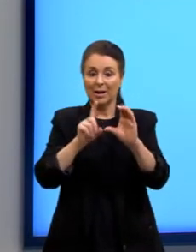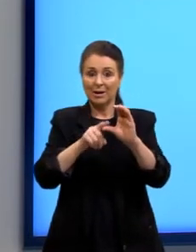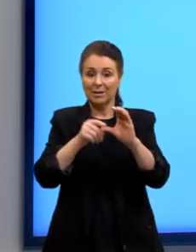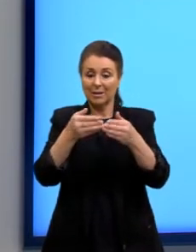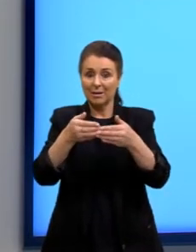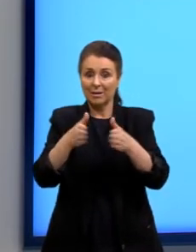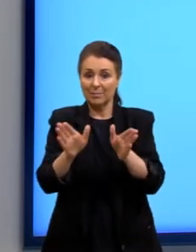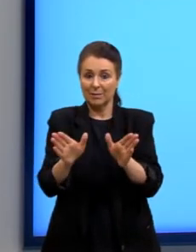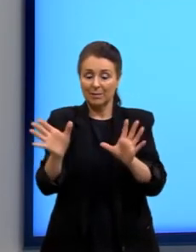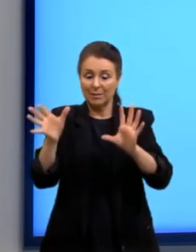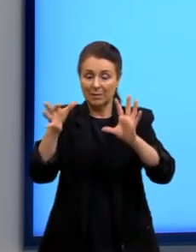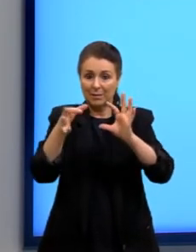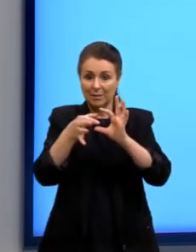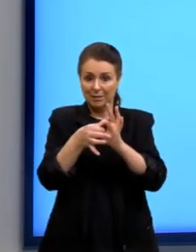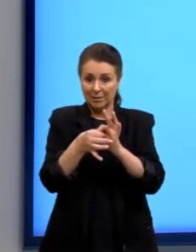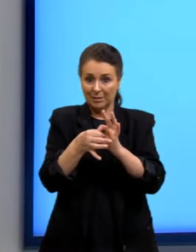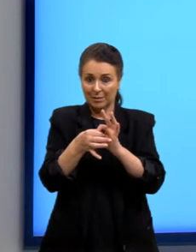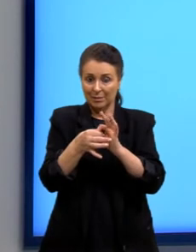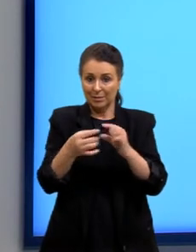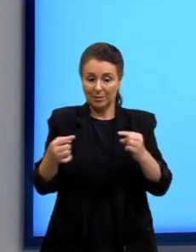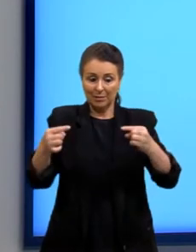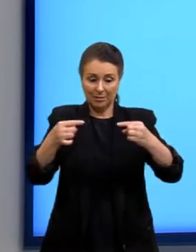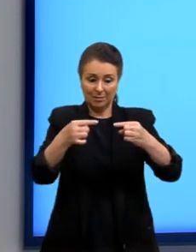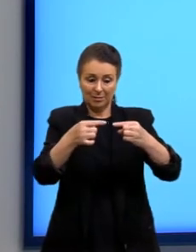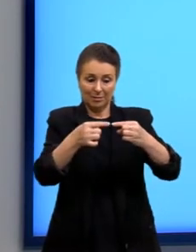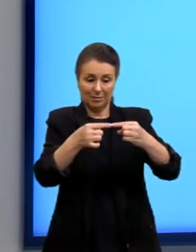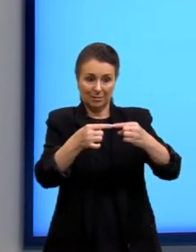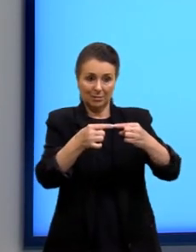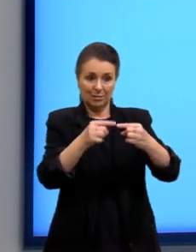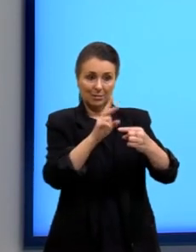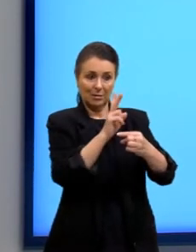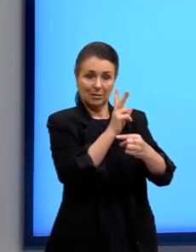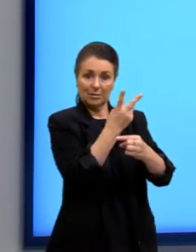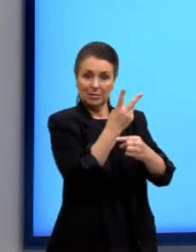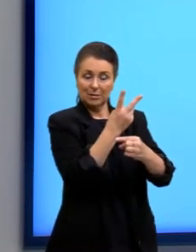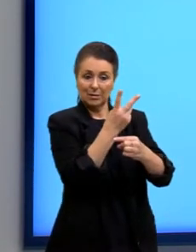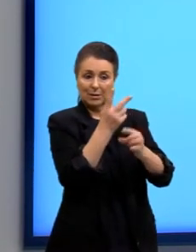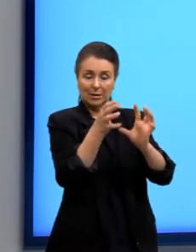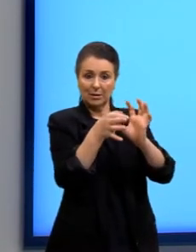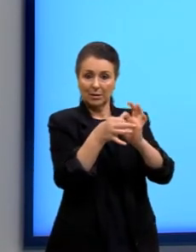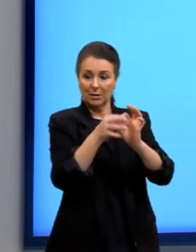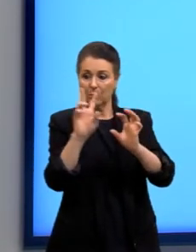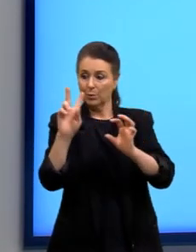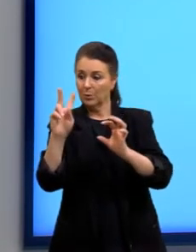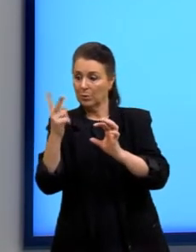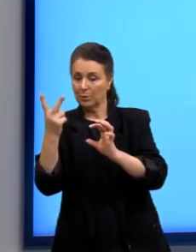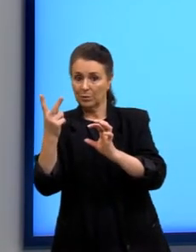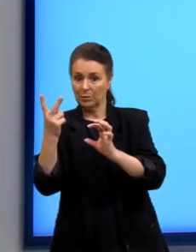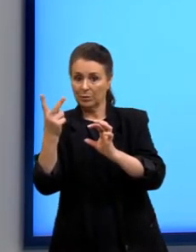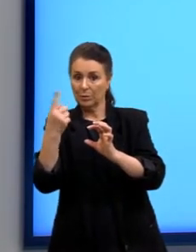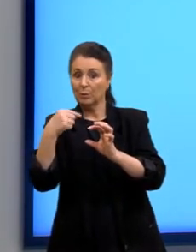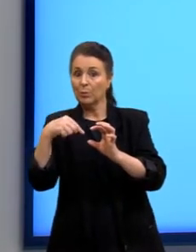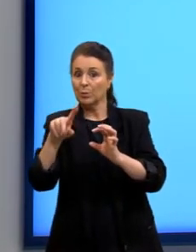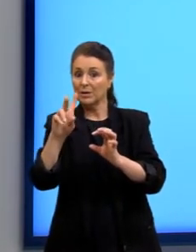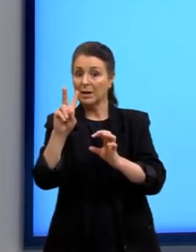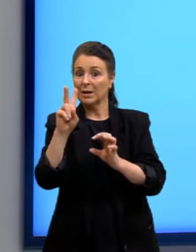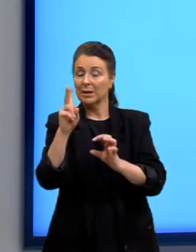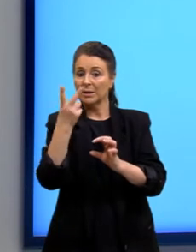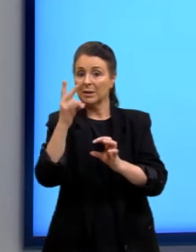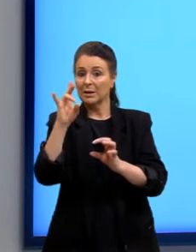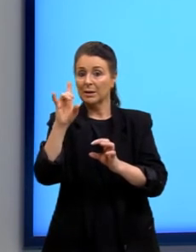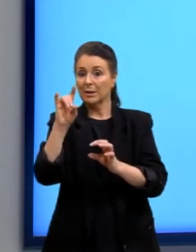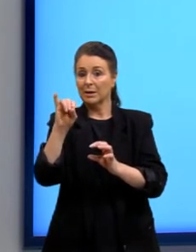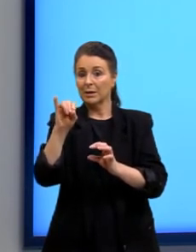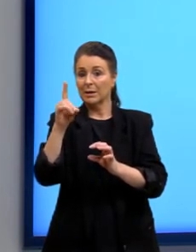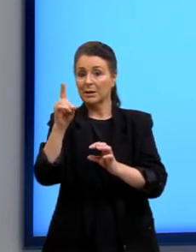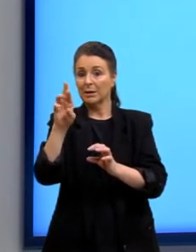vou ter a ligação da hidroxila de um ácido, vai ligar com o hidrogênio da outra hidroxila do outro, a outra molécula de